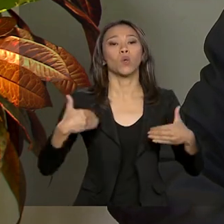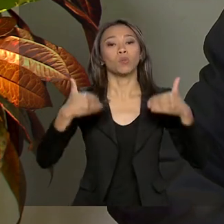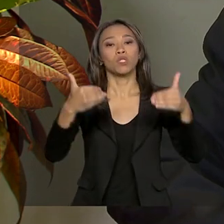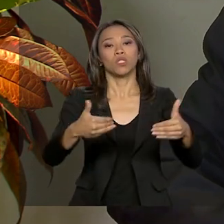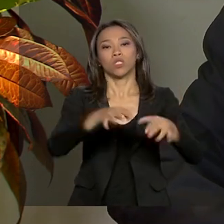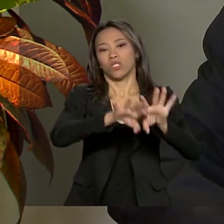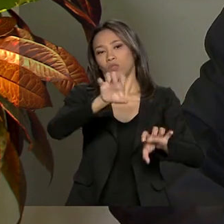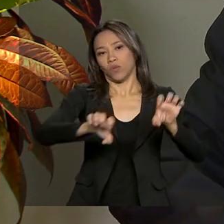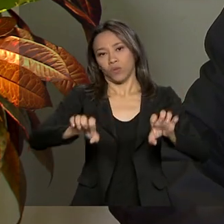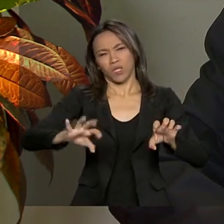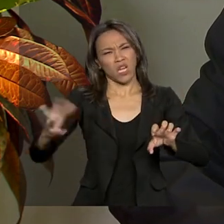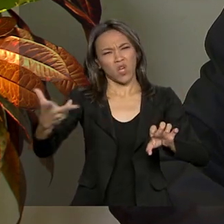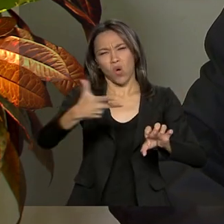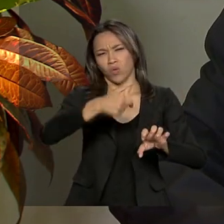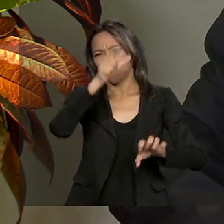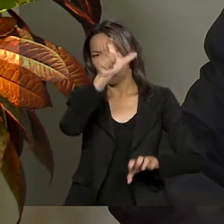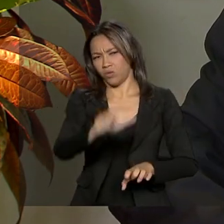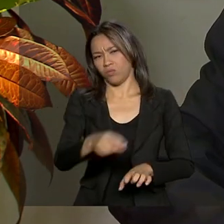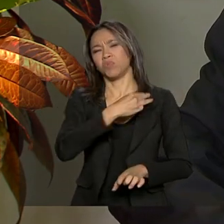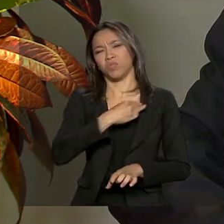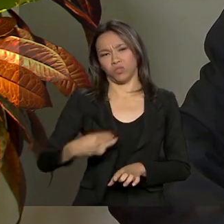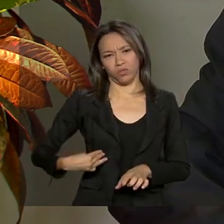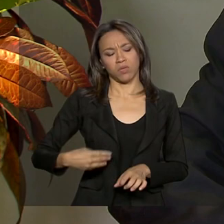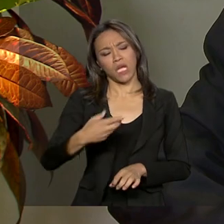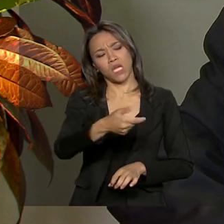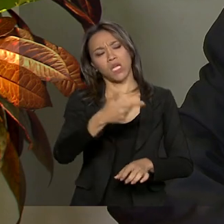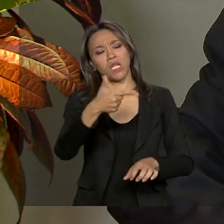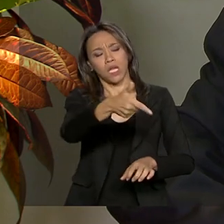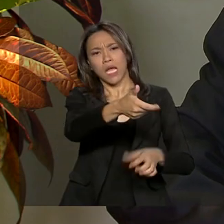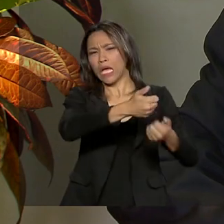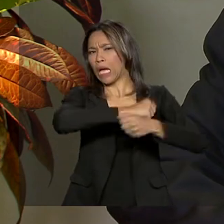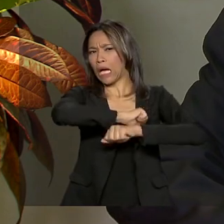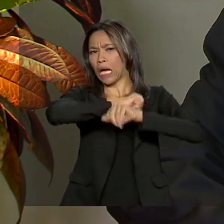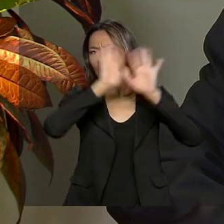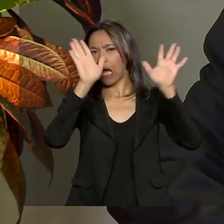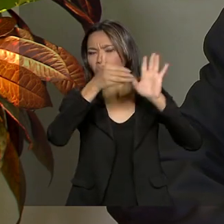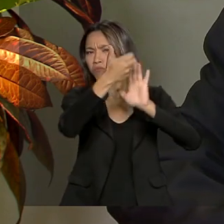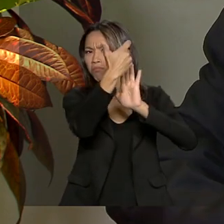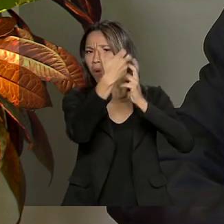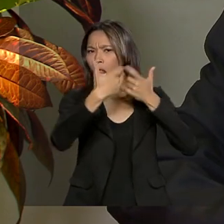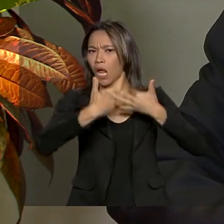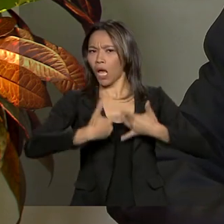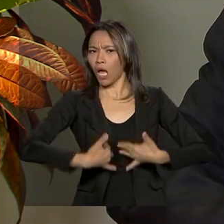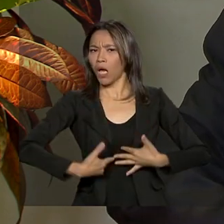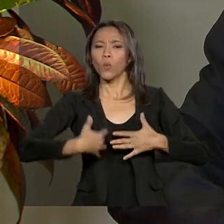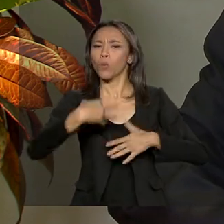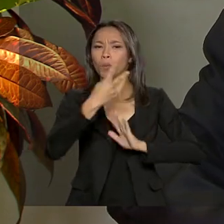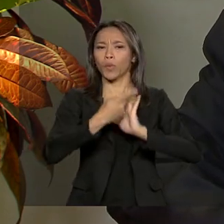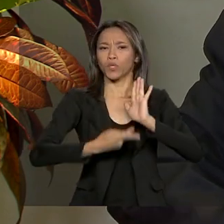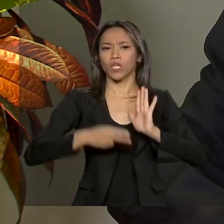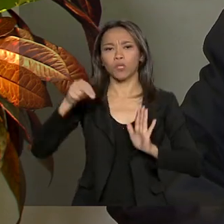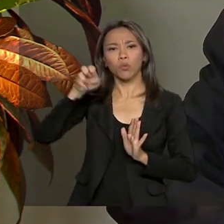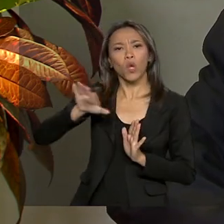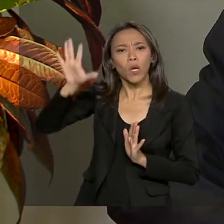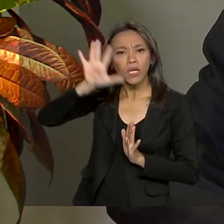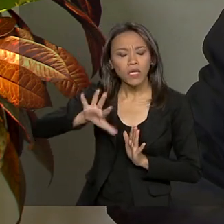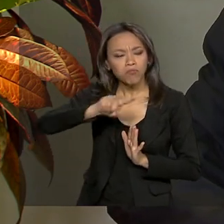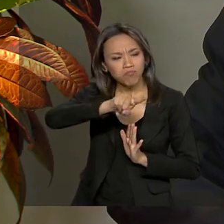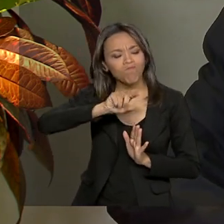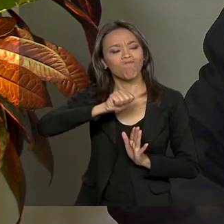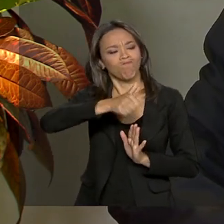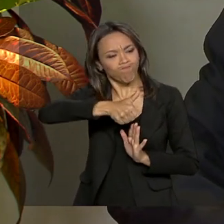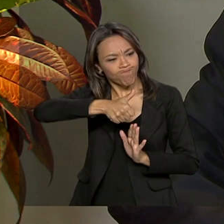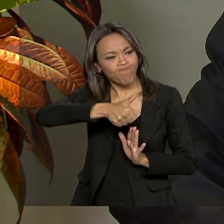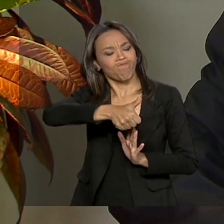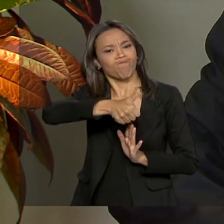excepcional. E ele colocou claramente os projetos da infraestrutura para o Nordeste. Fica muito evidente